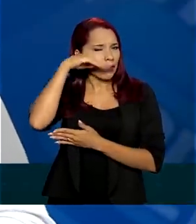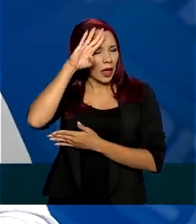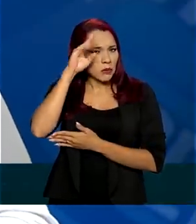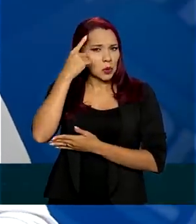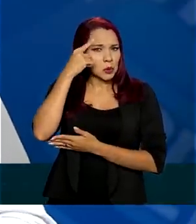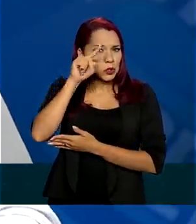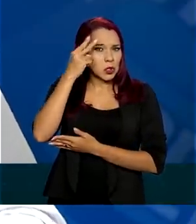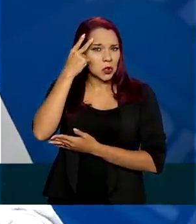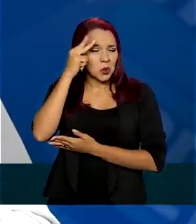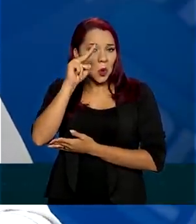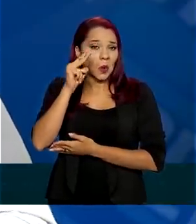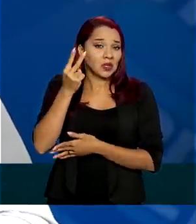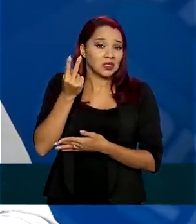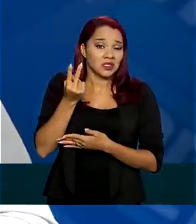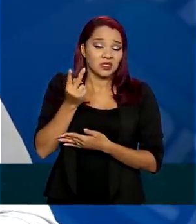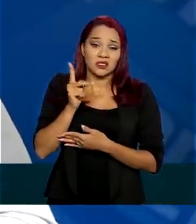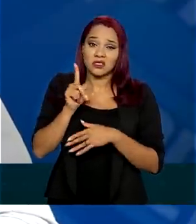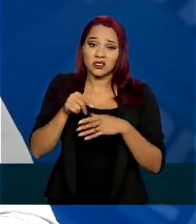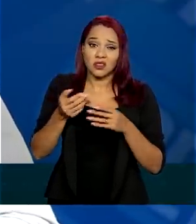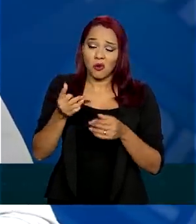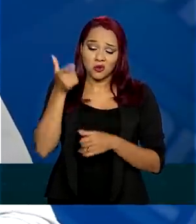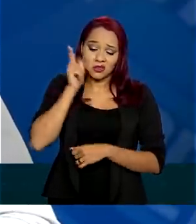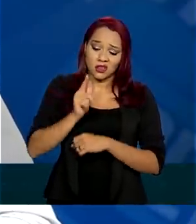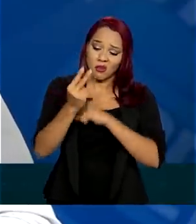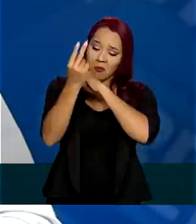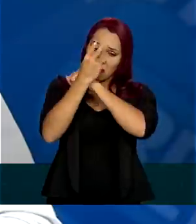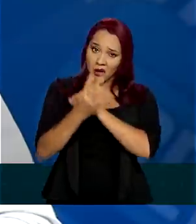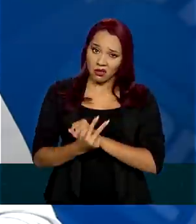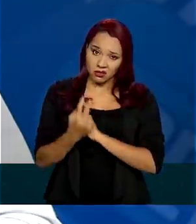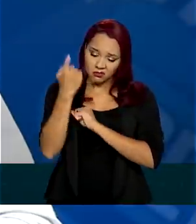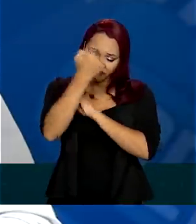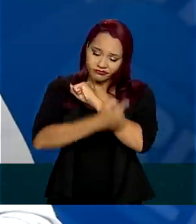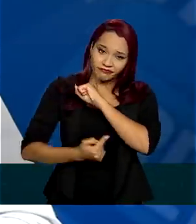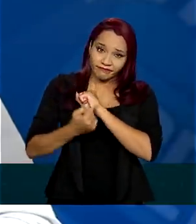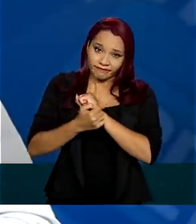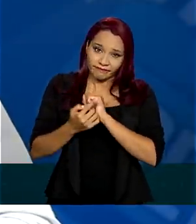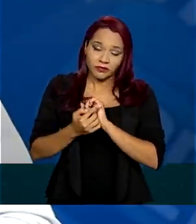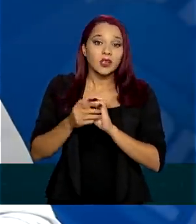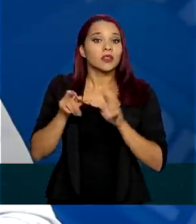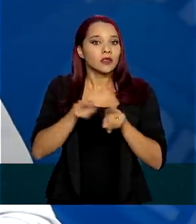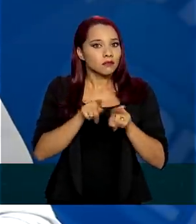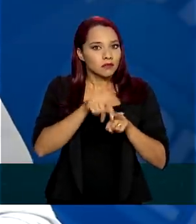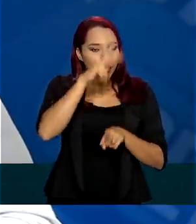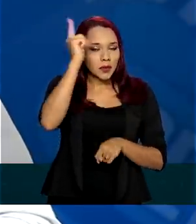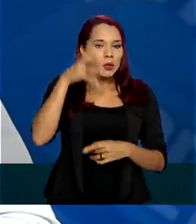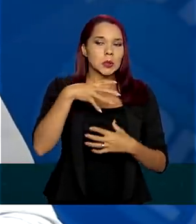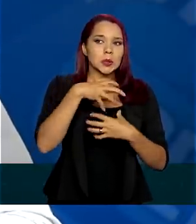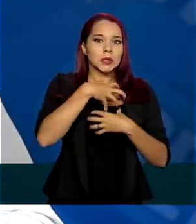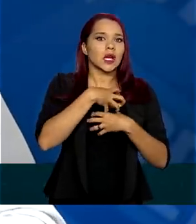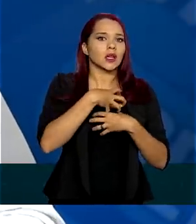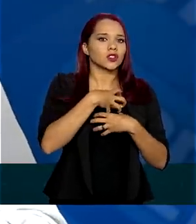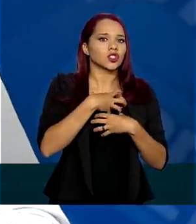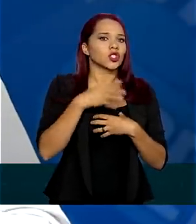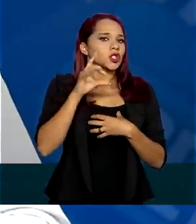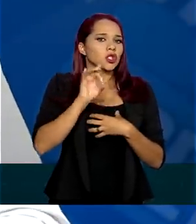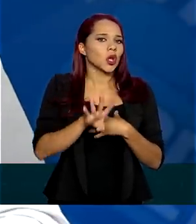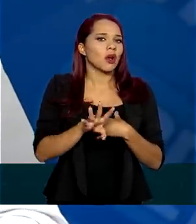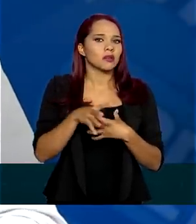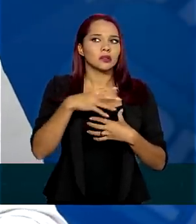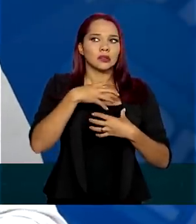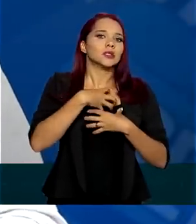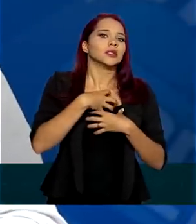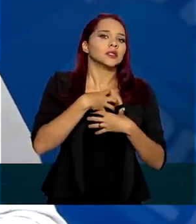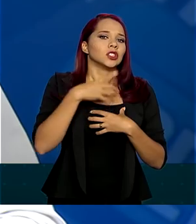dia, dois, e saiu, simplesmente ganhou anticorpo. Fora que nós temos os portadores assintomáticos, que só se